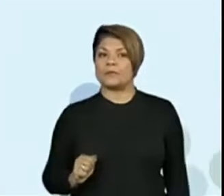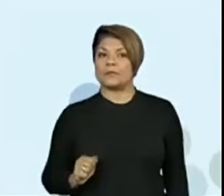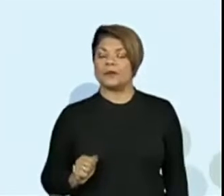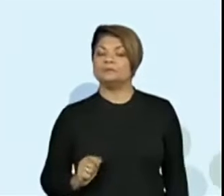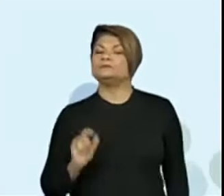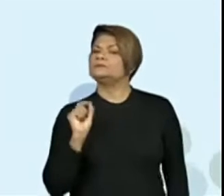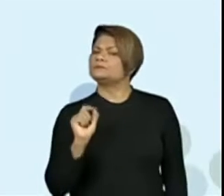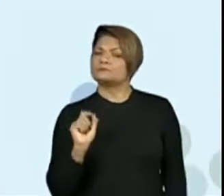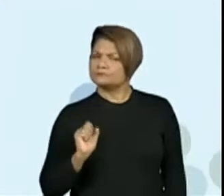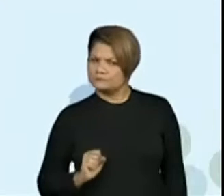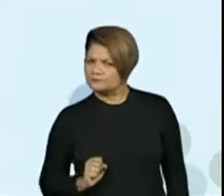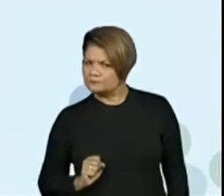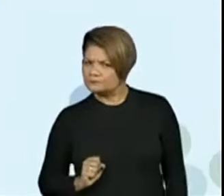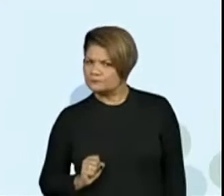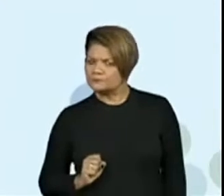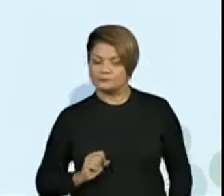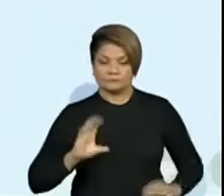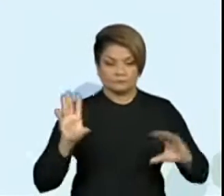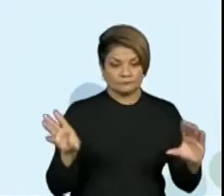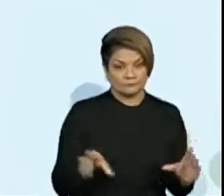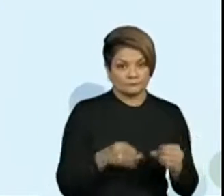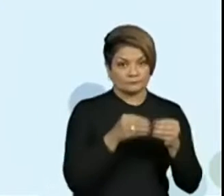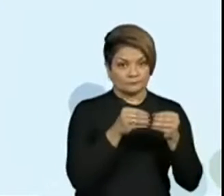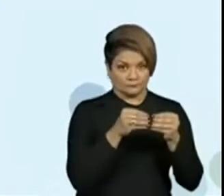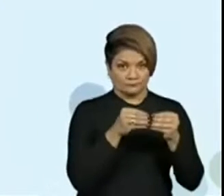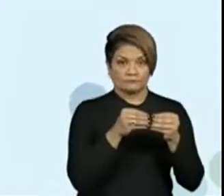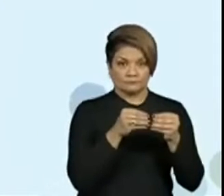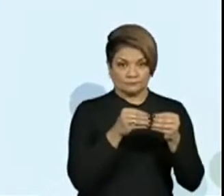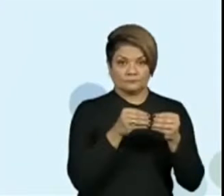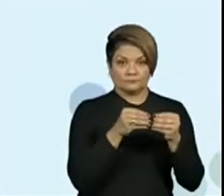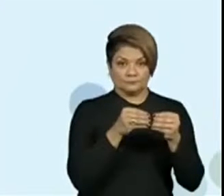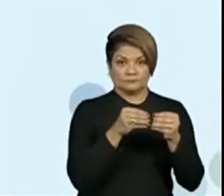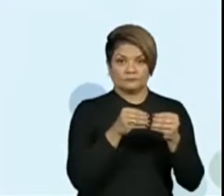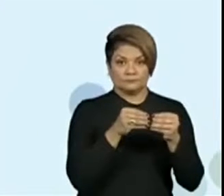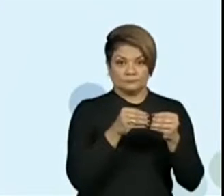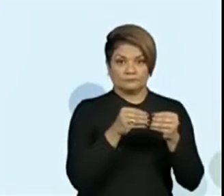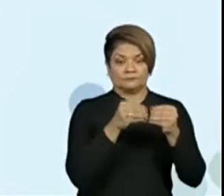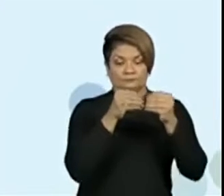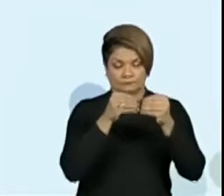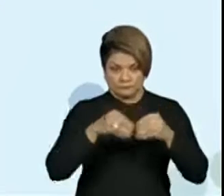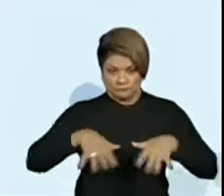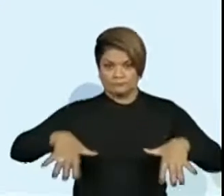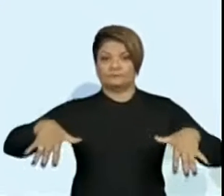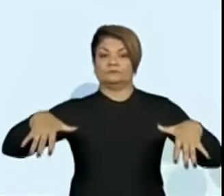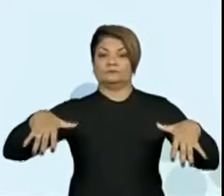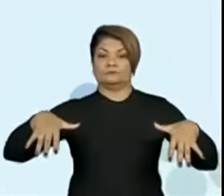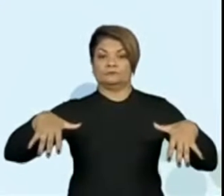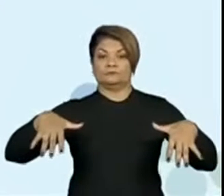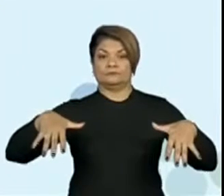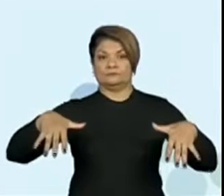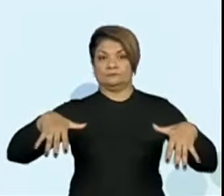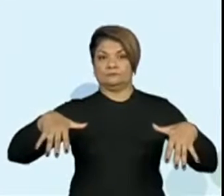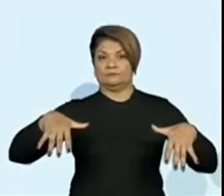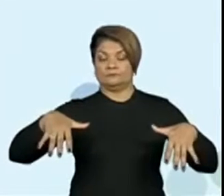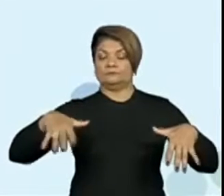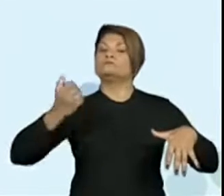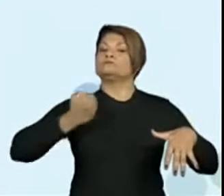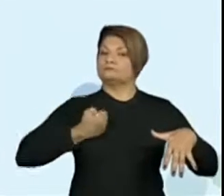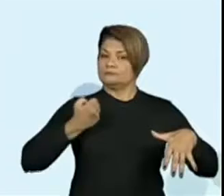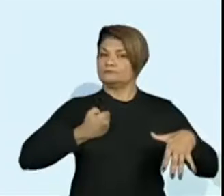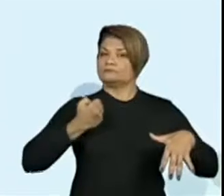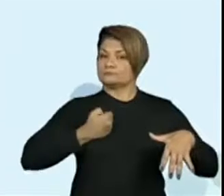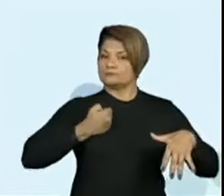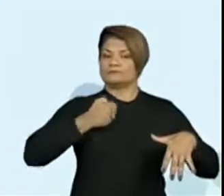diz respeito a compor e decompor números